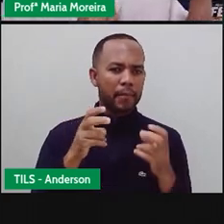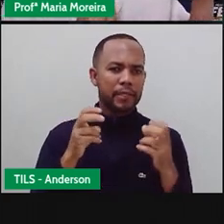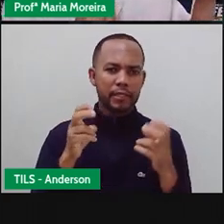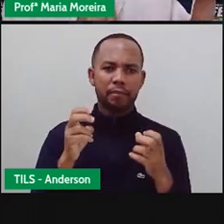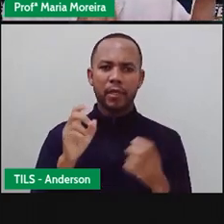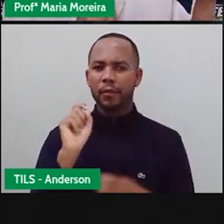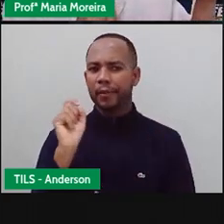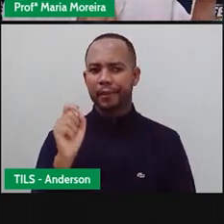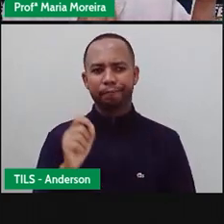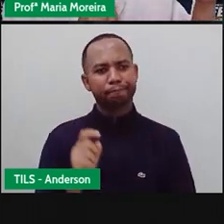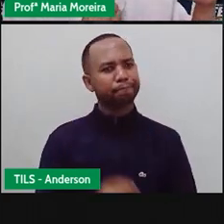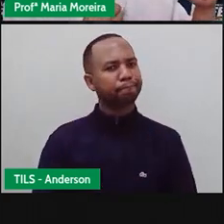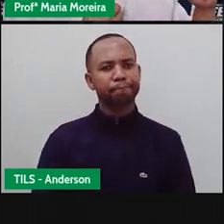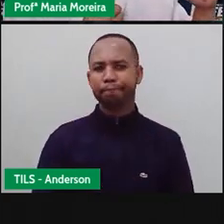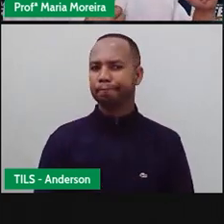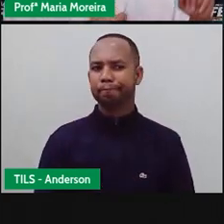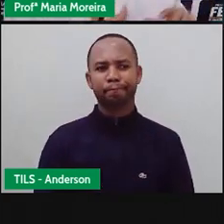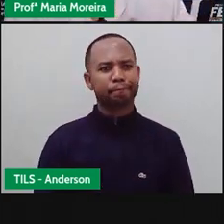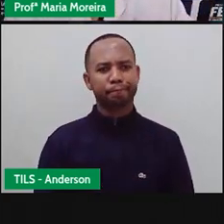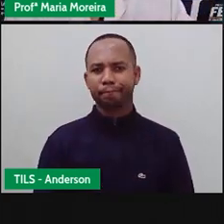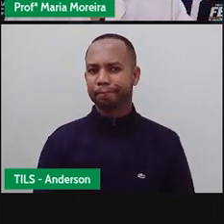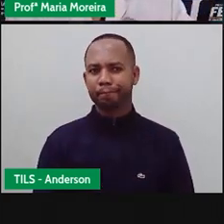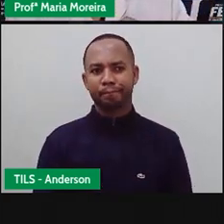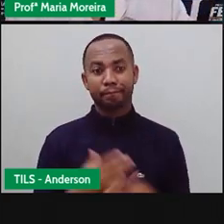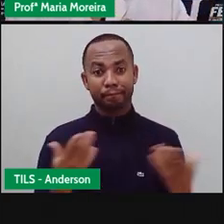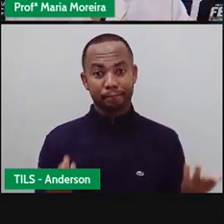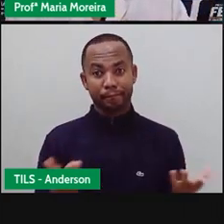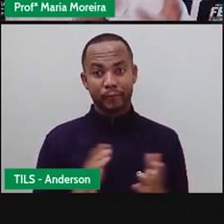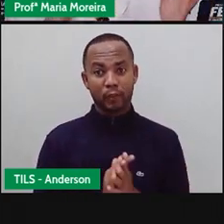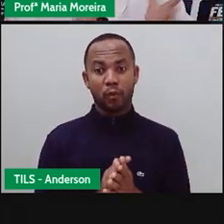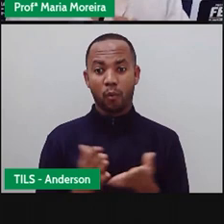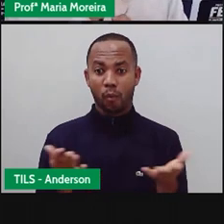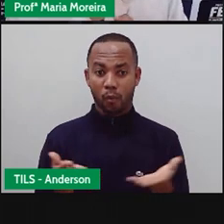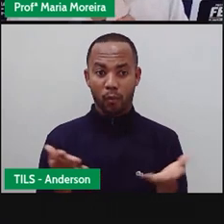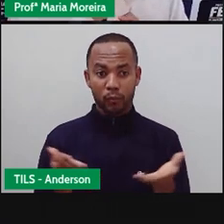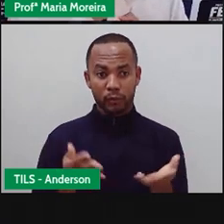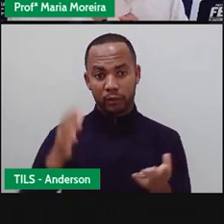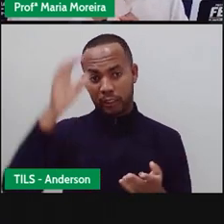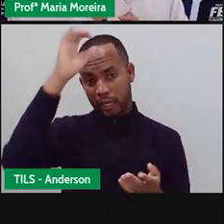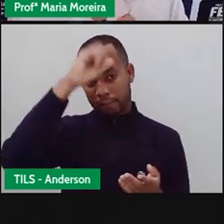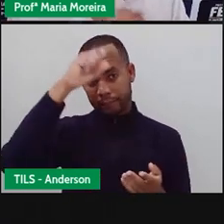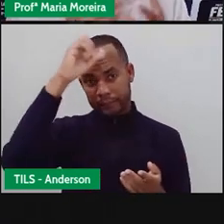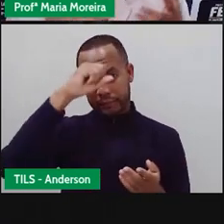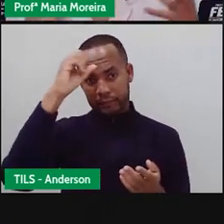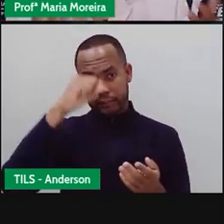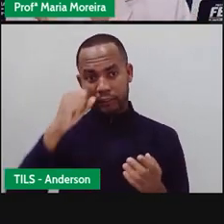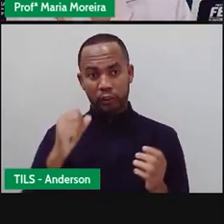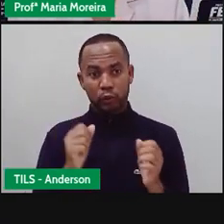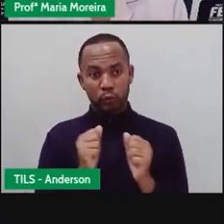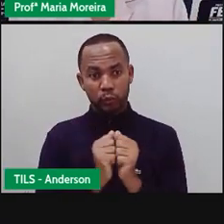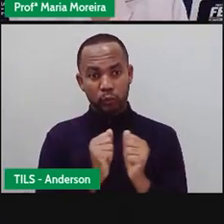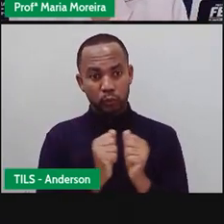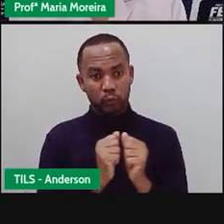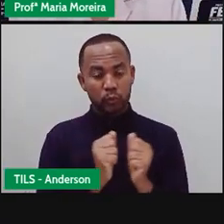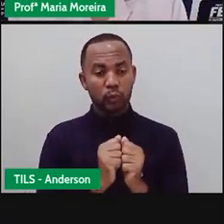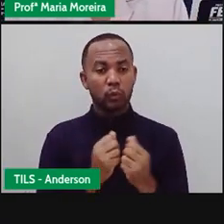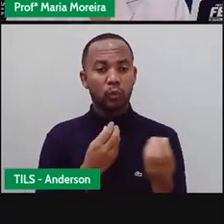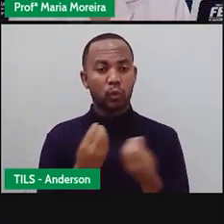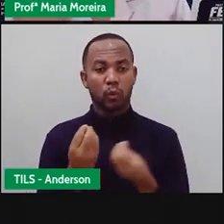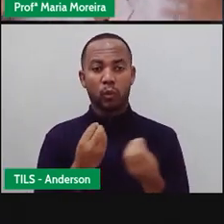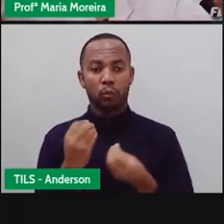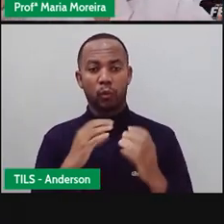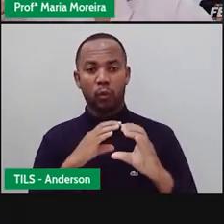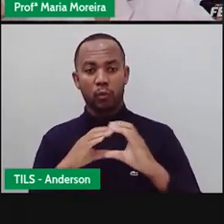Sabe, Anderson? Exatamente, pois é, vamos aprender, todo mundo junto aqui hoje aprendendo mais um pouco,